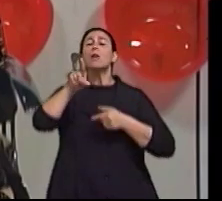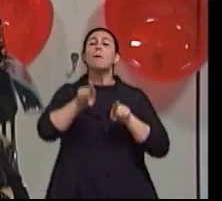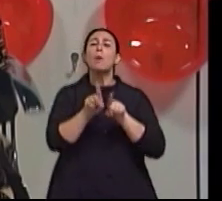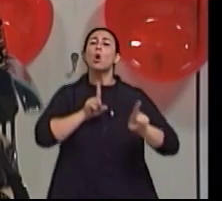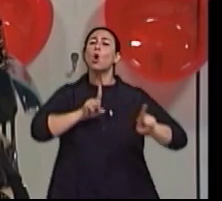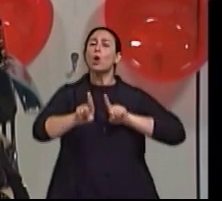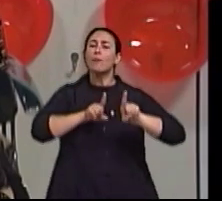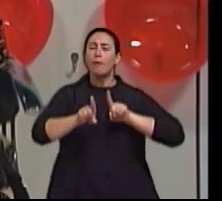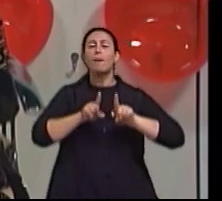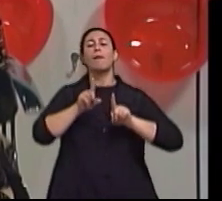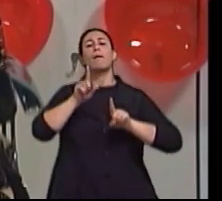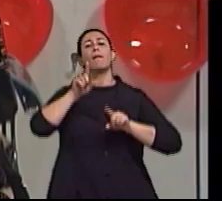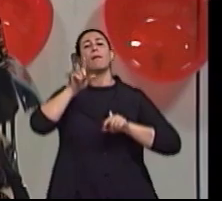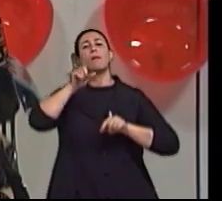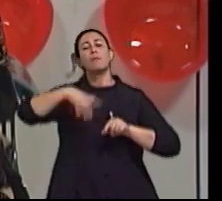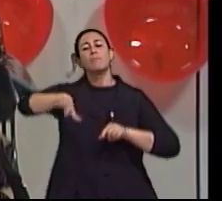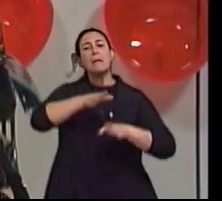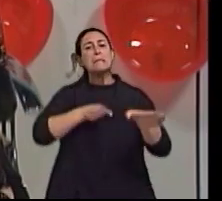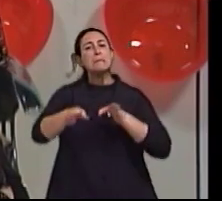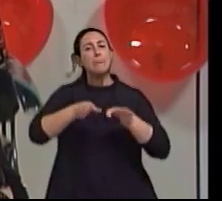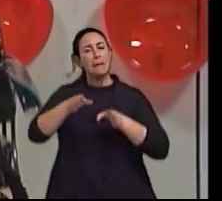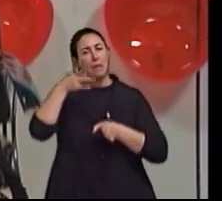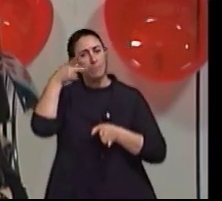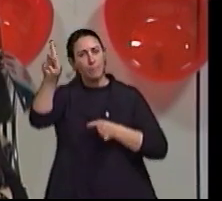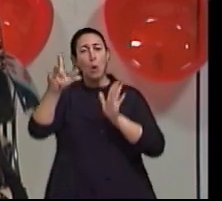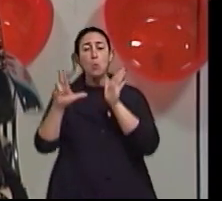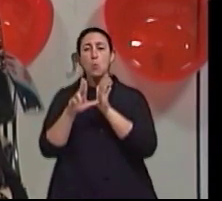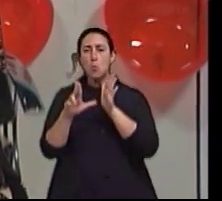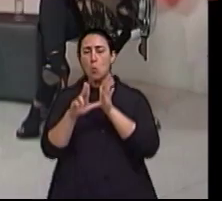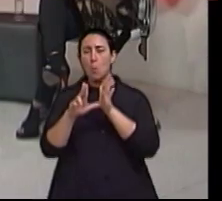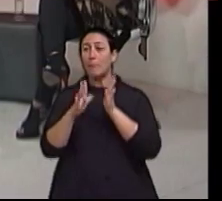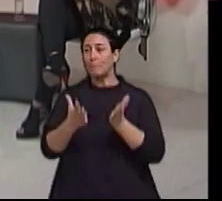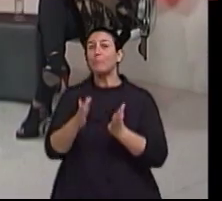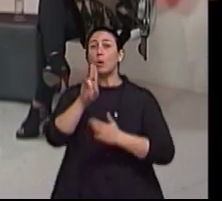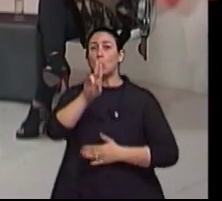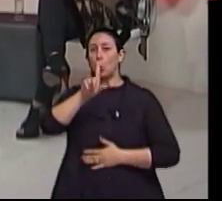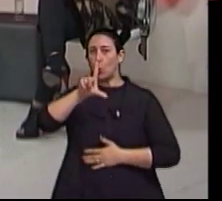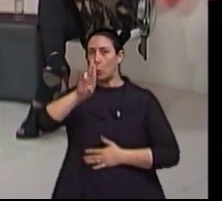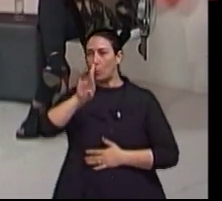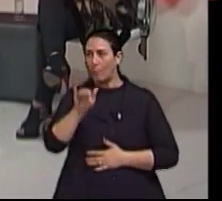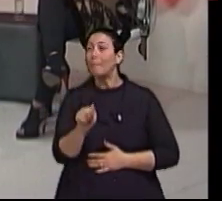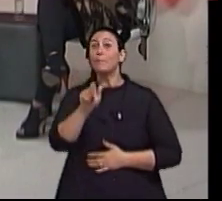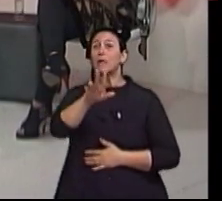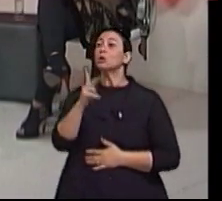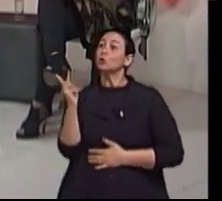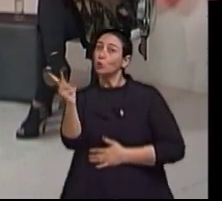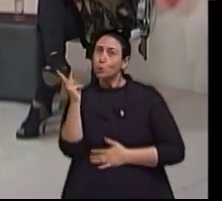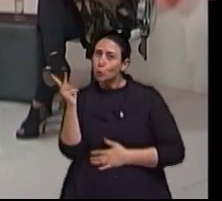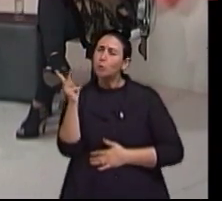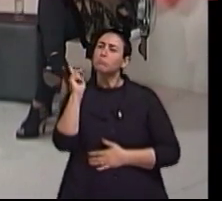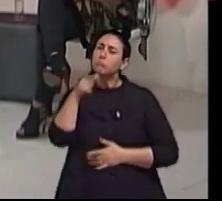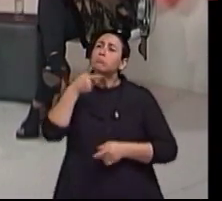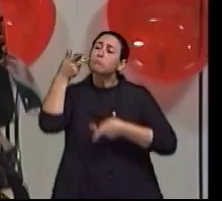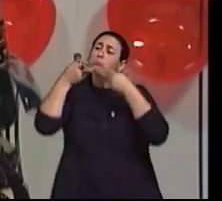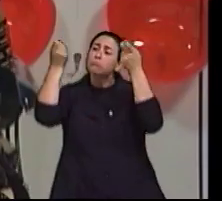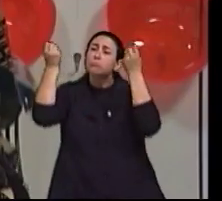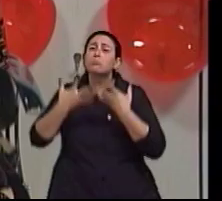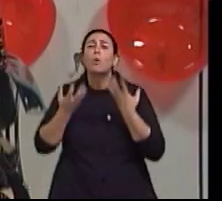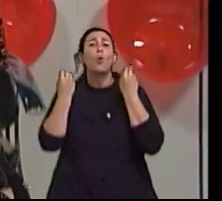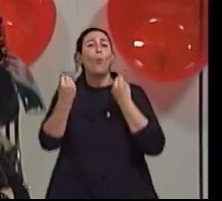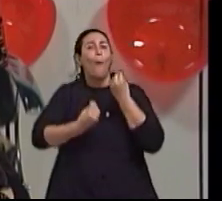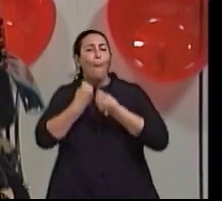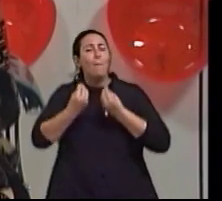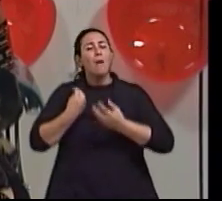Universidade Luterana do Brasil. Dois especialistas para que a gente possa tratar desta questão tão importante que é a